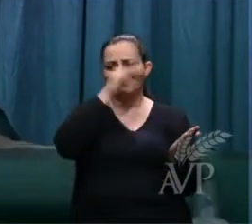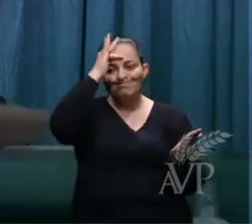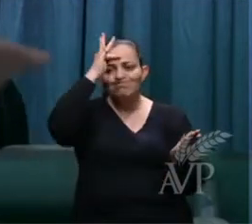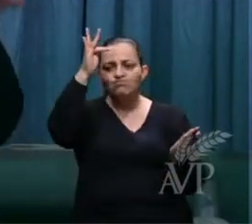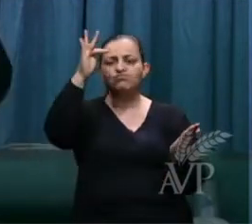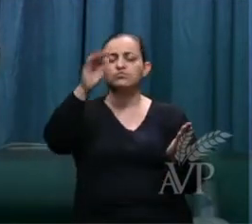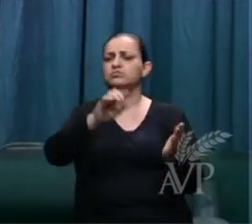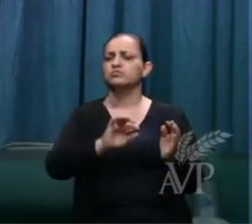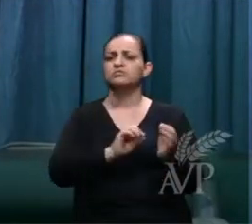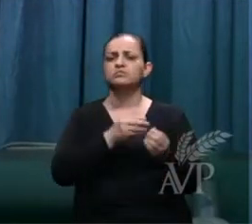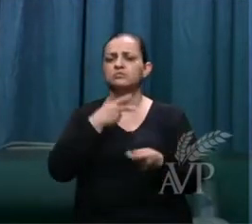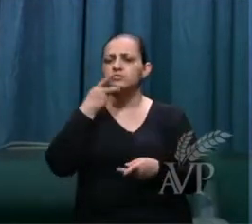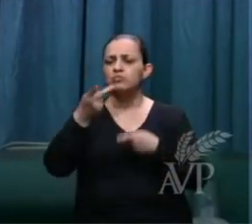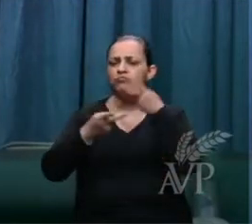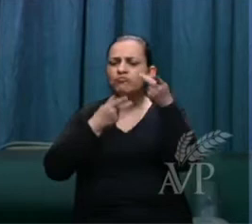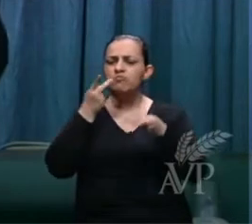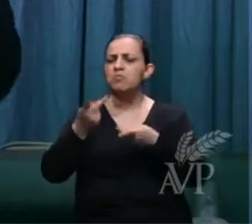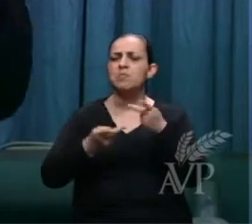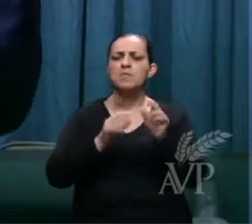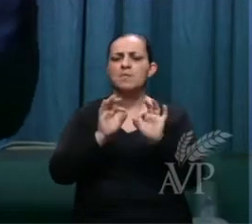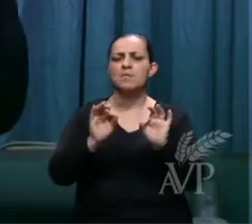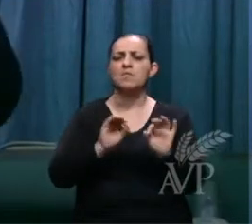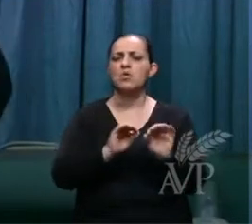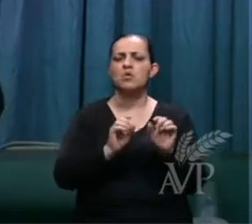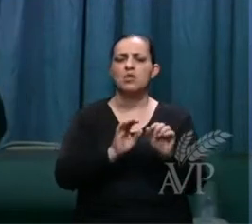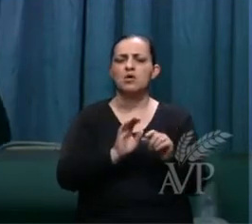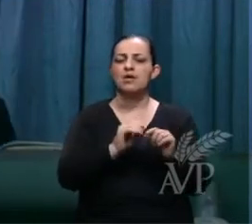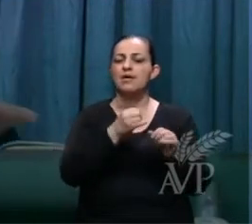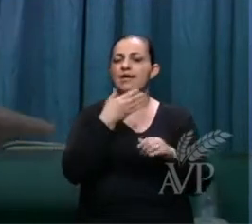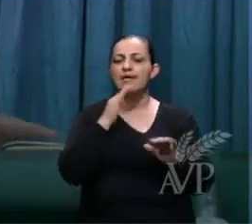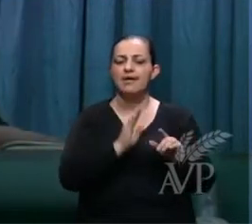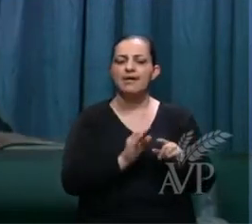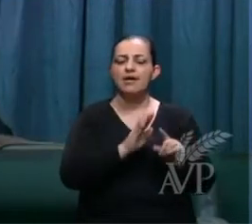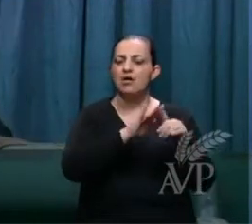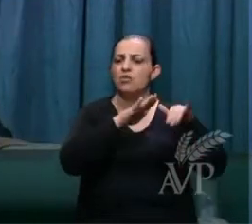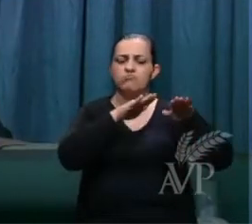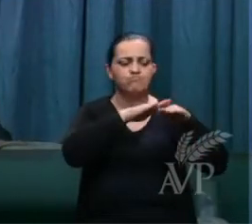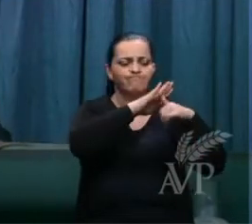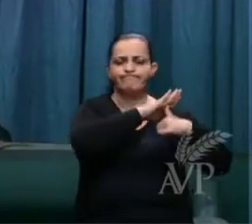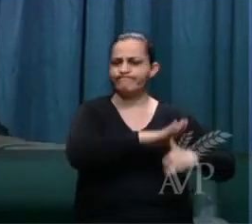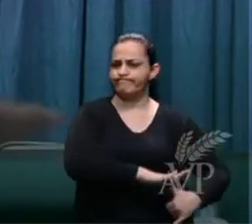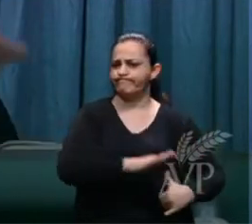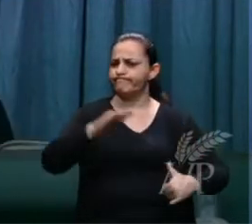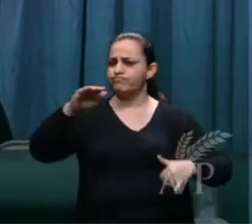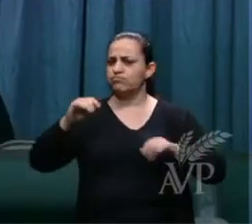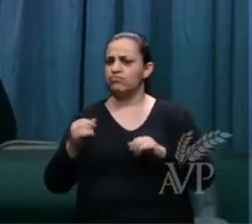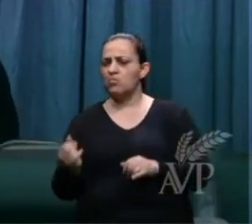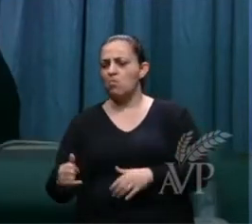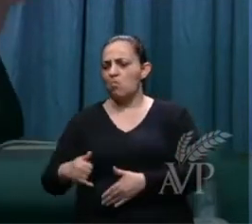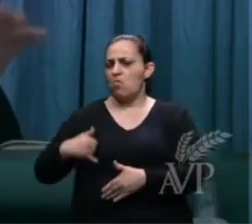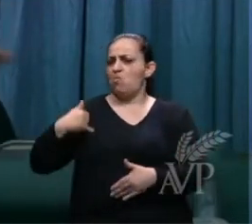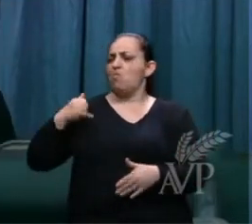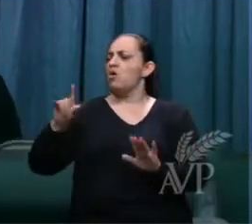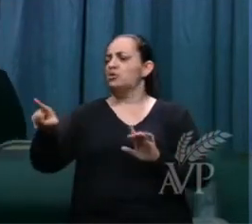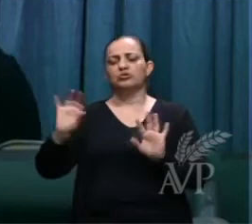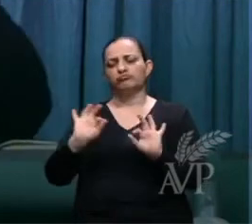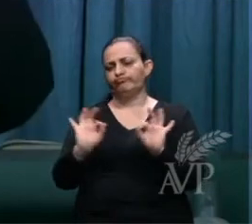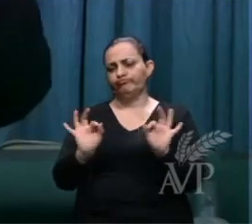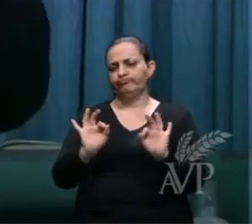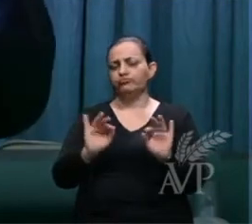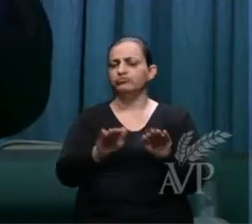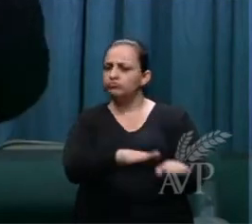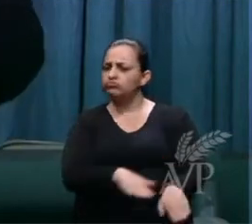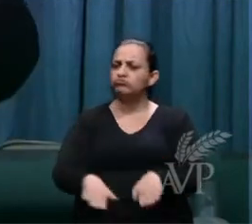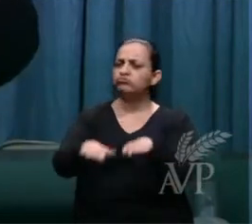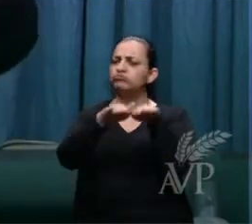de não estar favorecendo a A ou B. saber. Às vezes, alguém pode interpretar mal e dizer que a